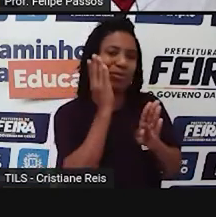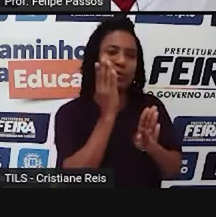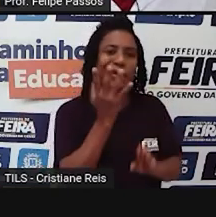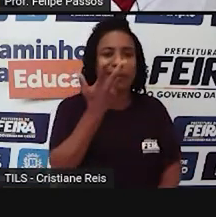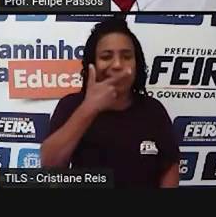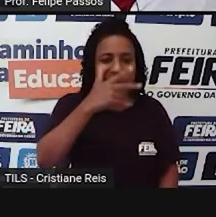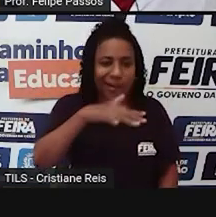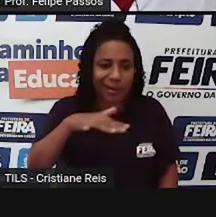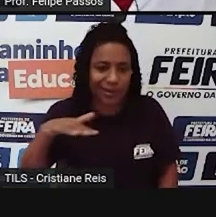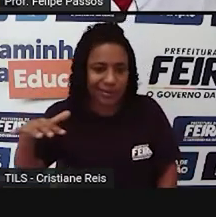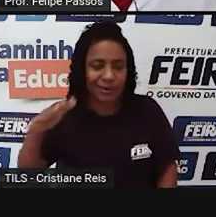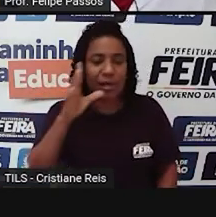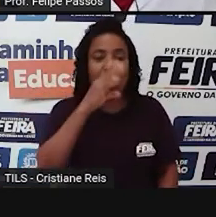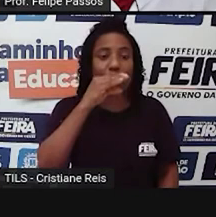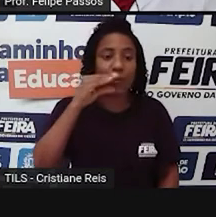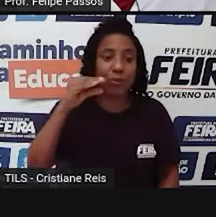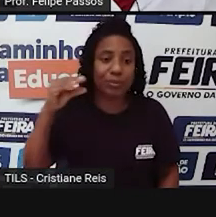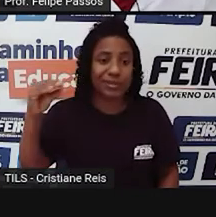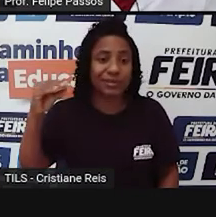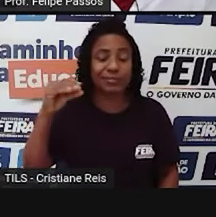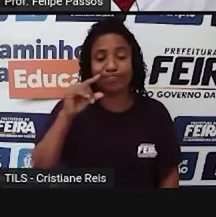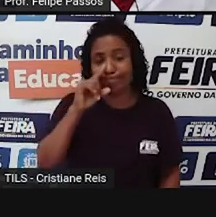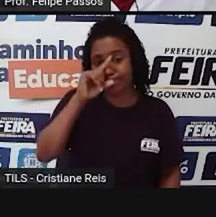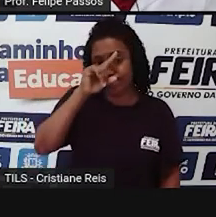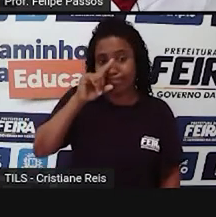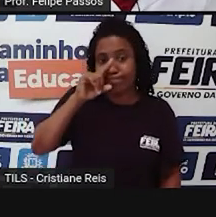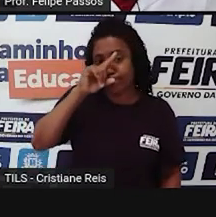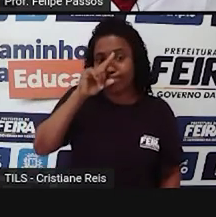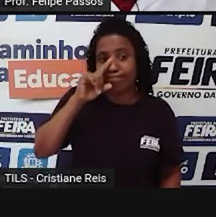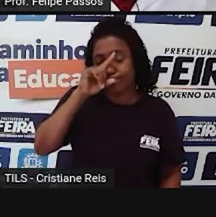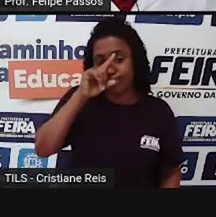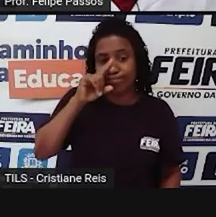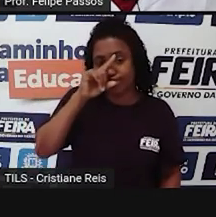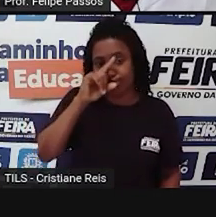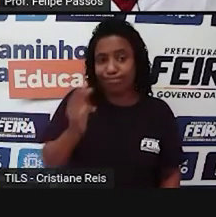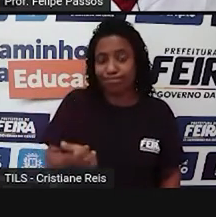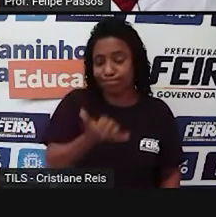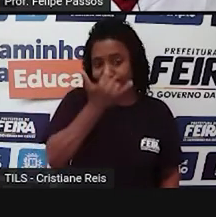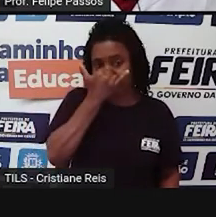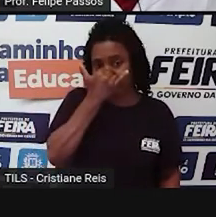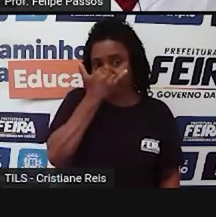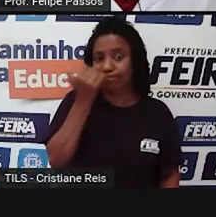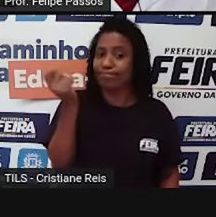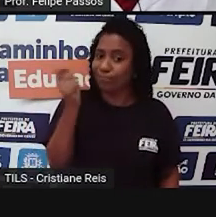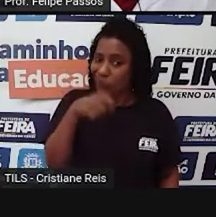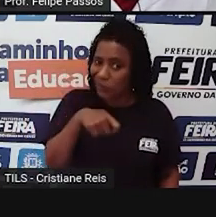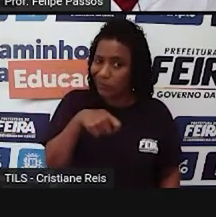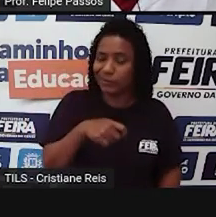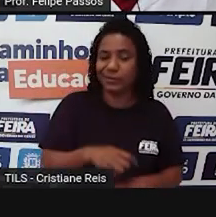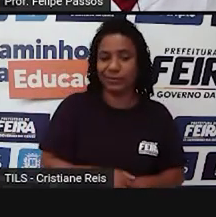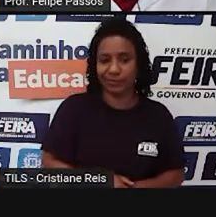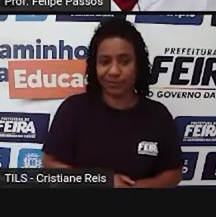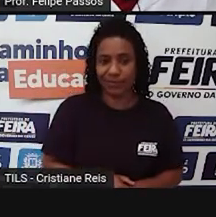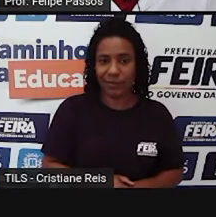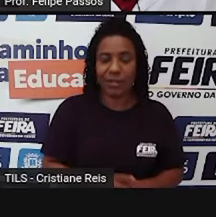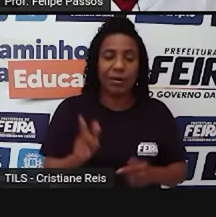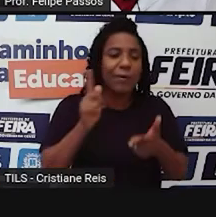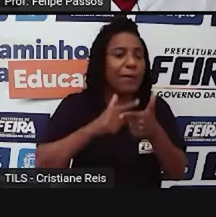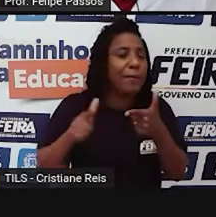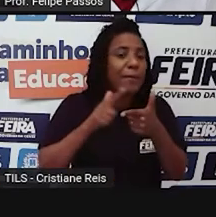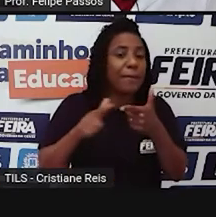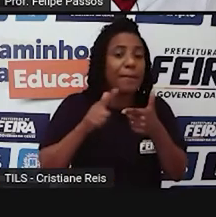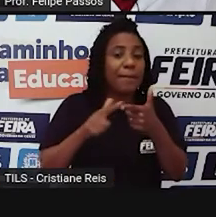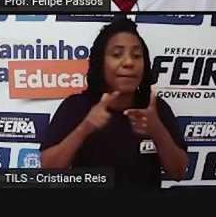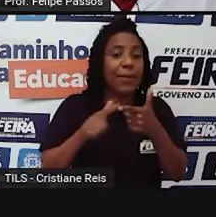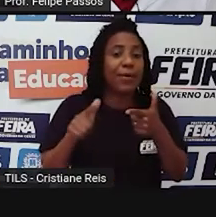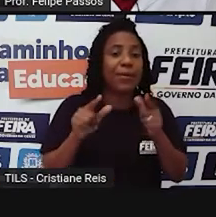um usuário que pode ser muito mais prejudicado. Ok? Então, vamos lá. Quais são algumas possíveis consequências